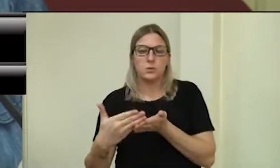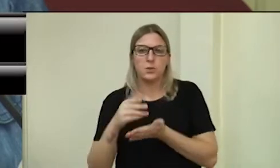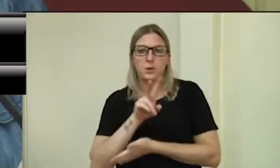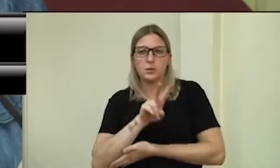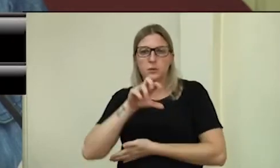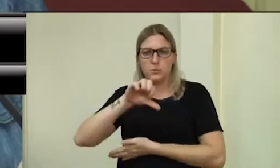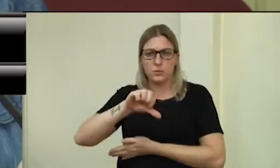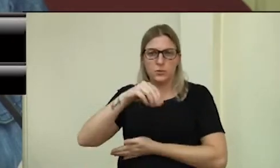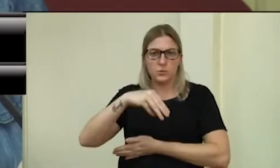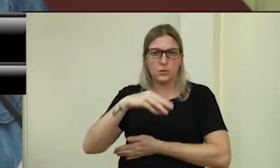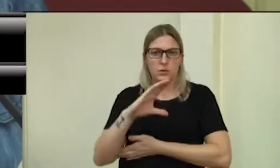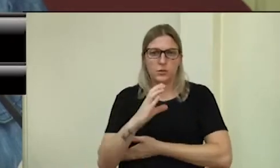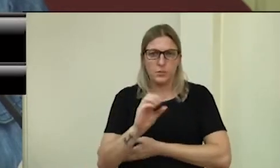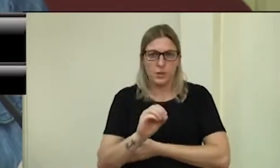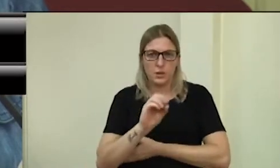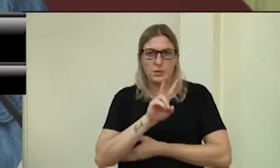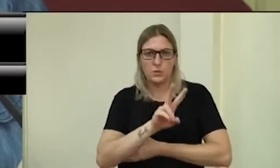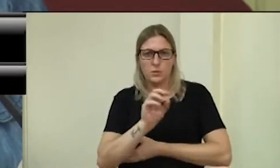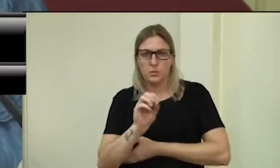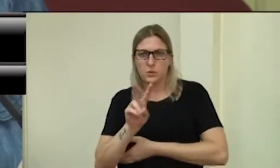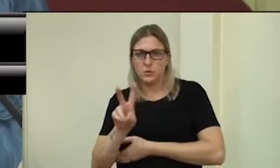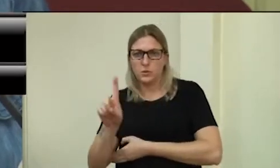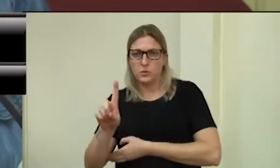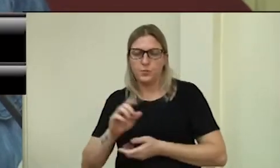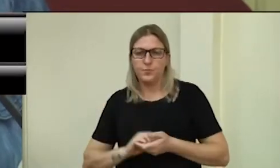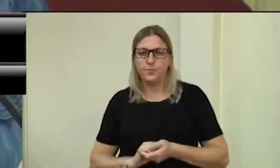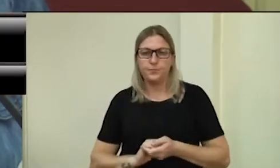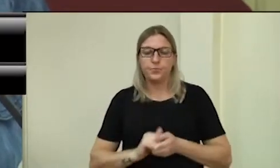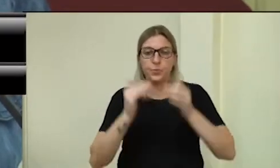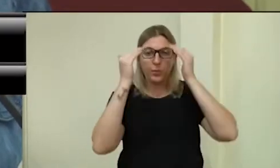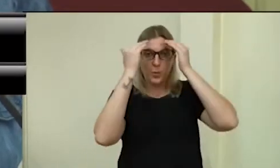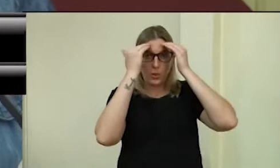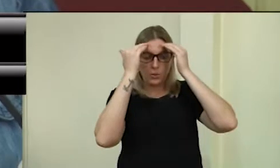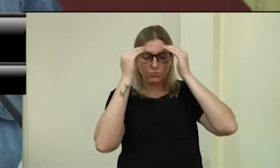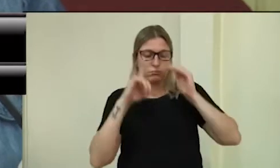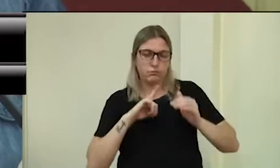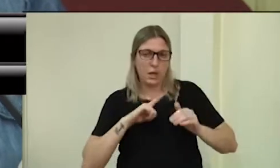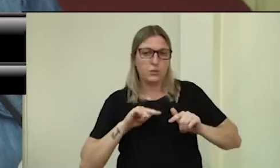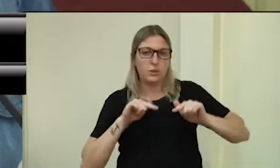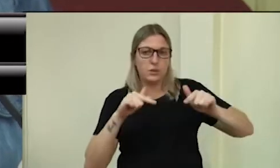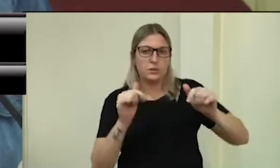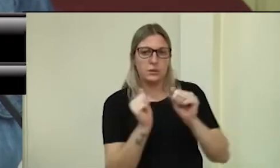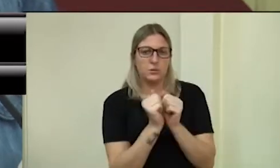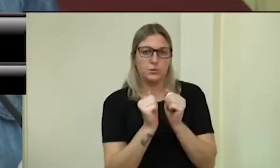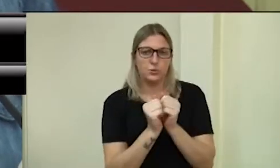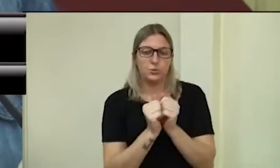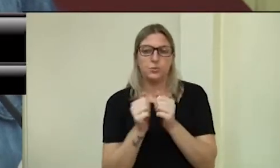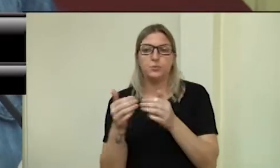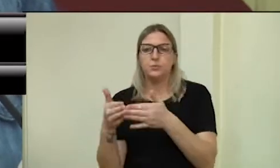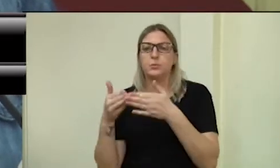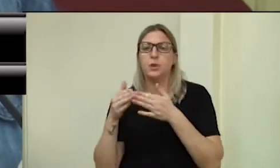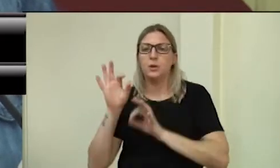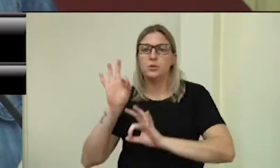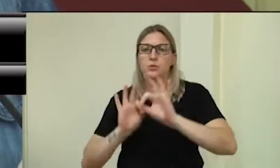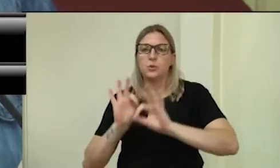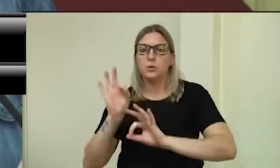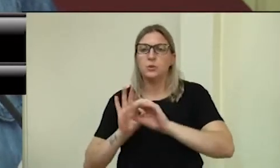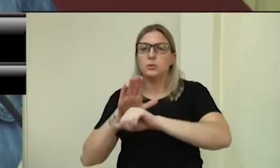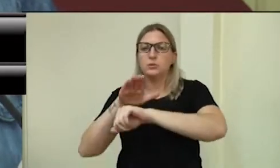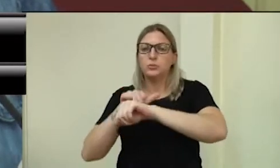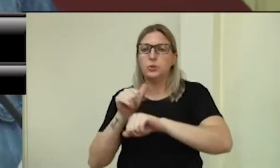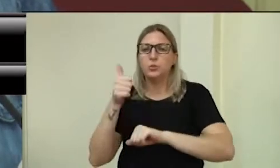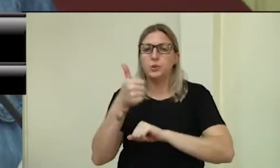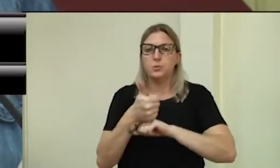de 29 de março de 2021, conforme atestado em anexo. Desde já, solicito a convocação do